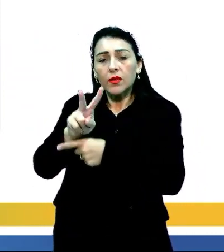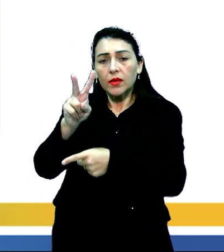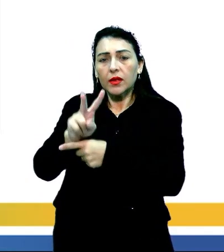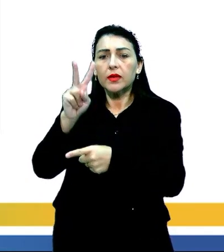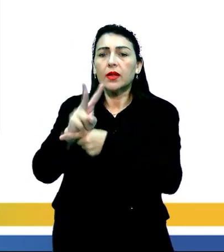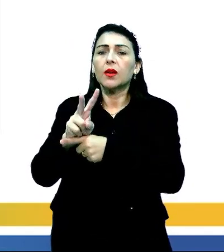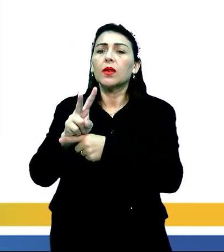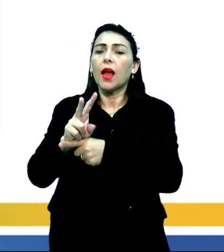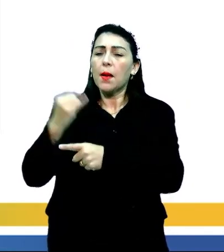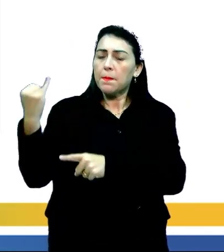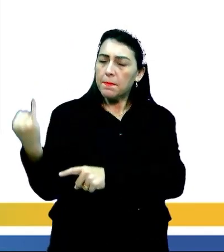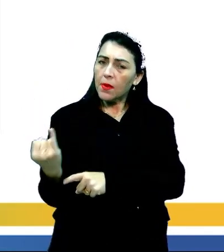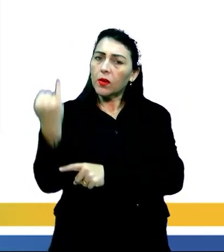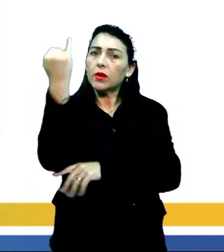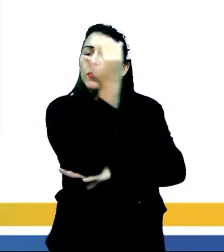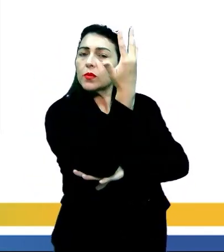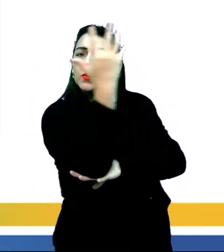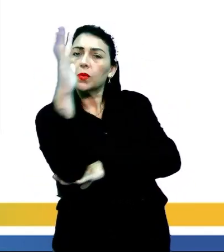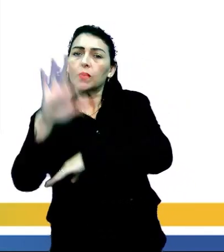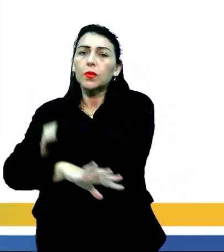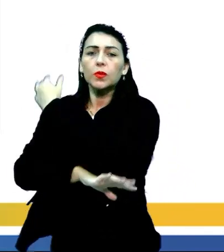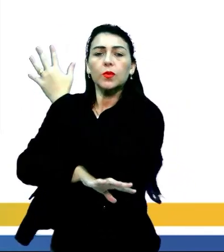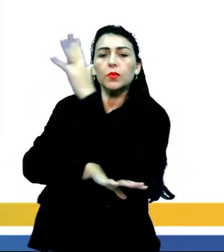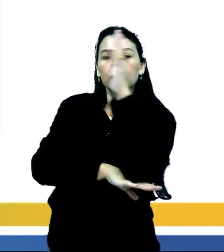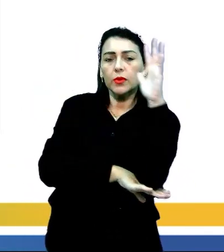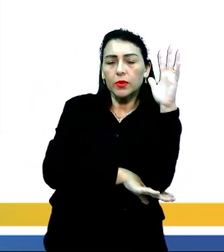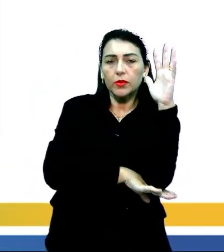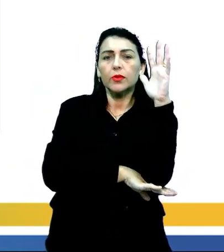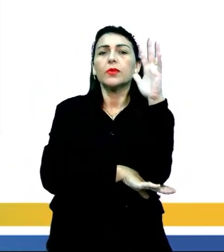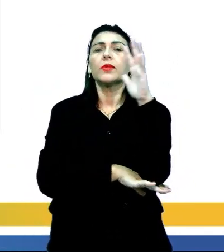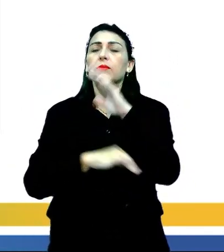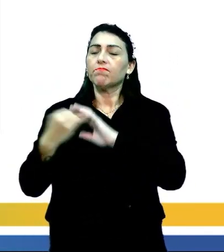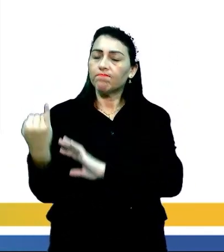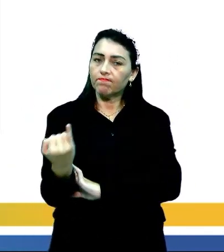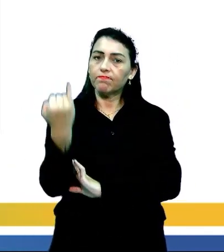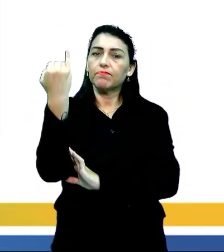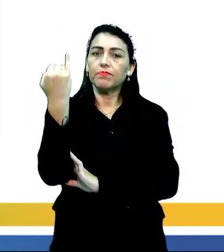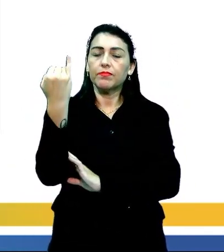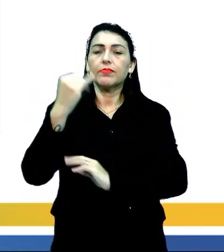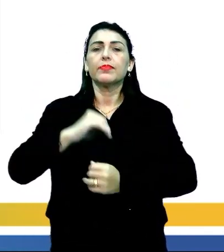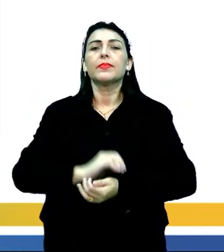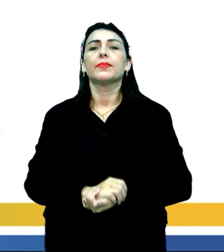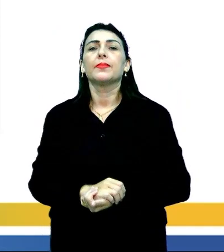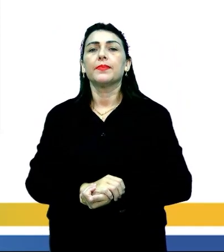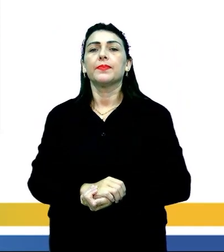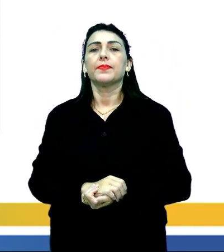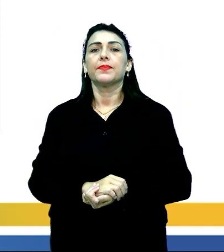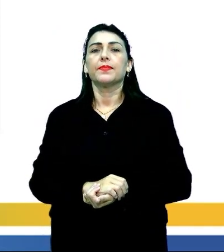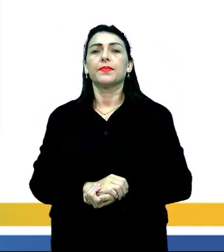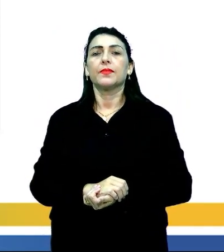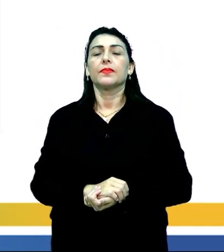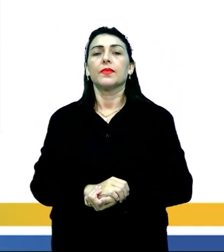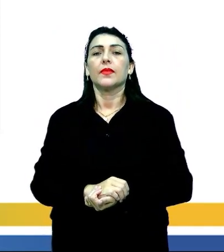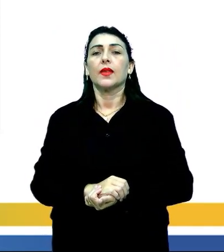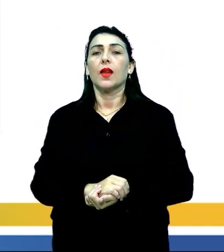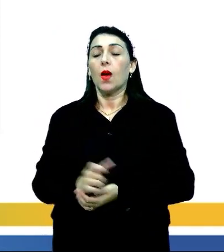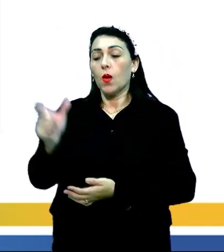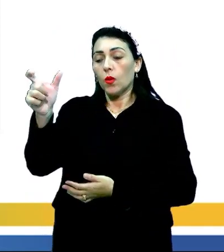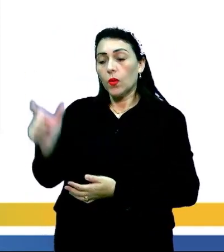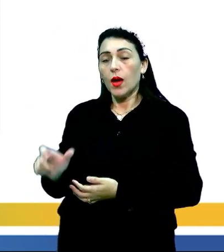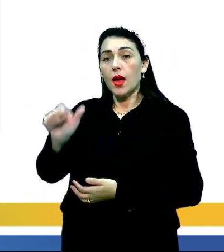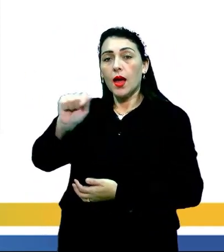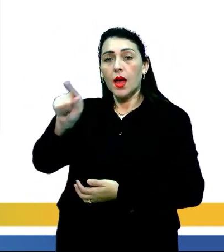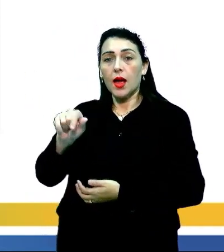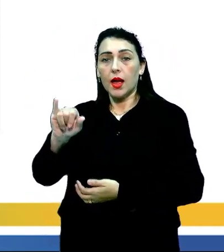Sua conservação e proteção também é de grande importância para o meio ambiente. Então o geógrafo